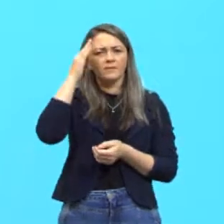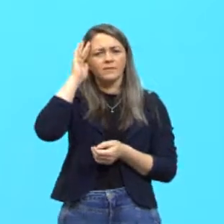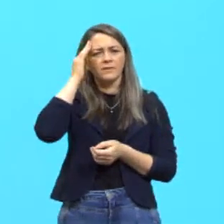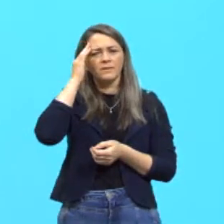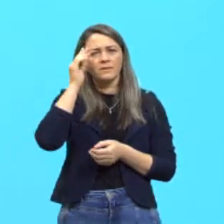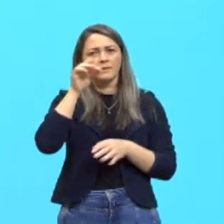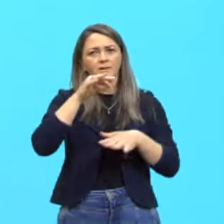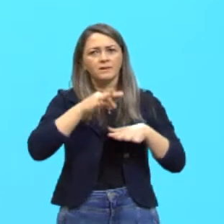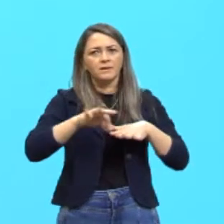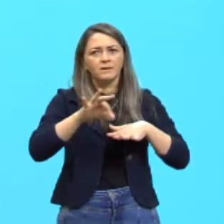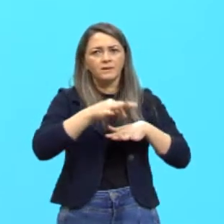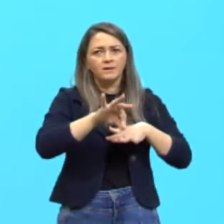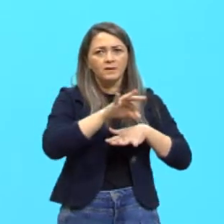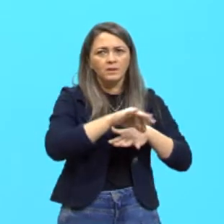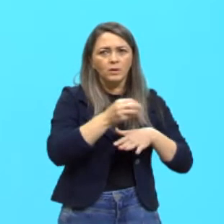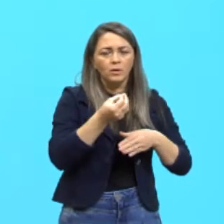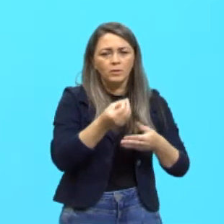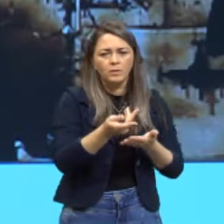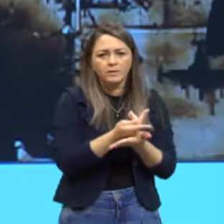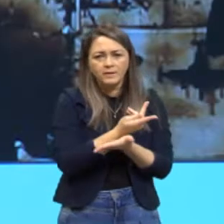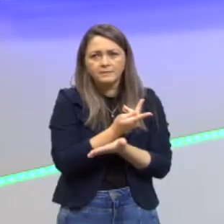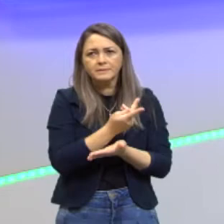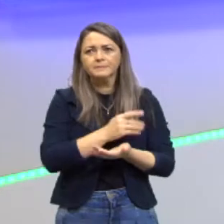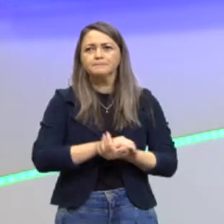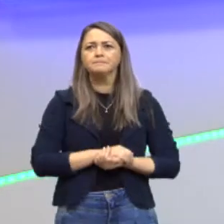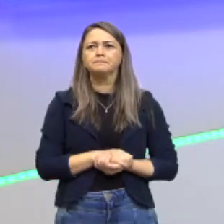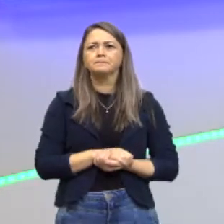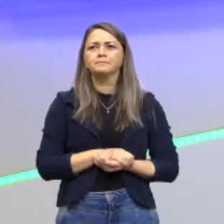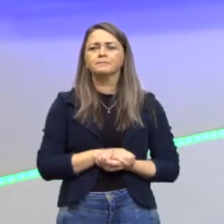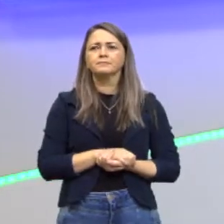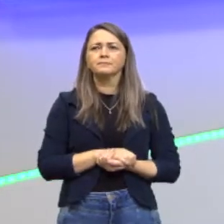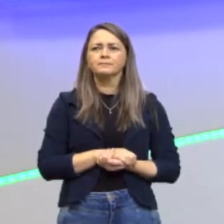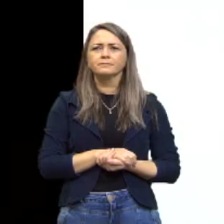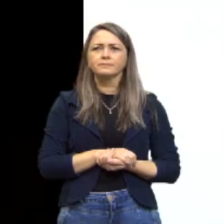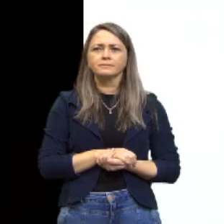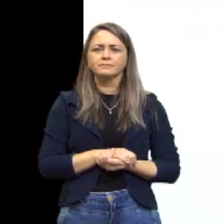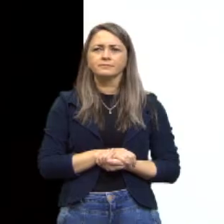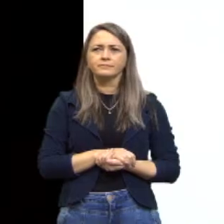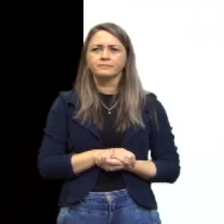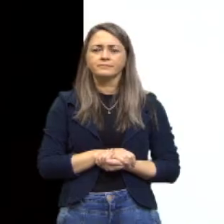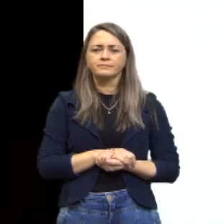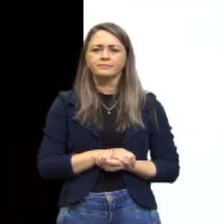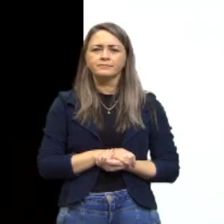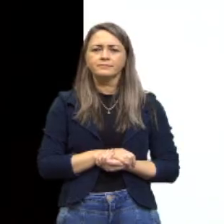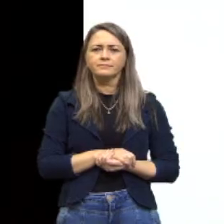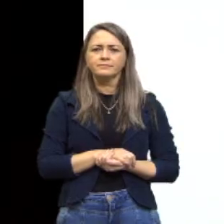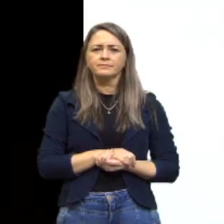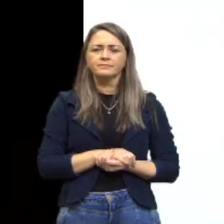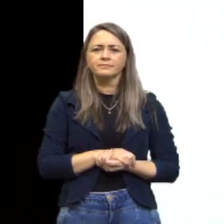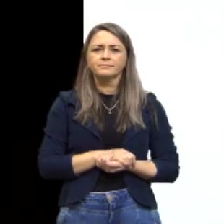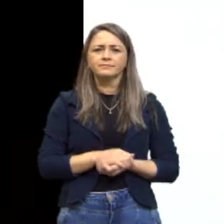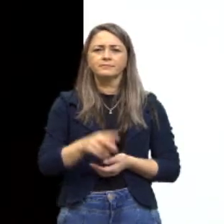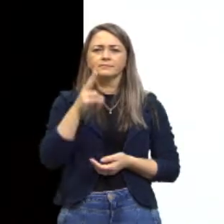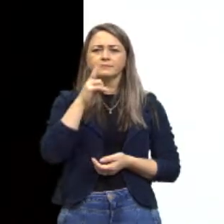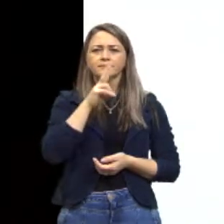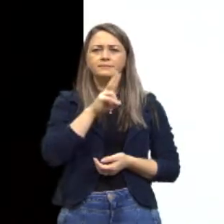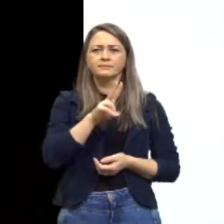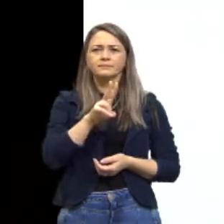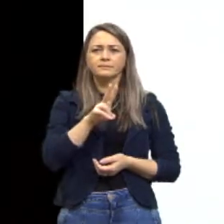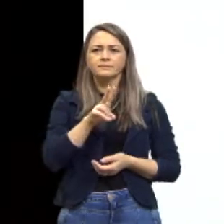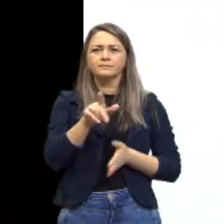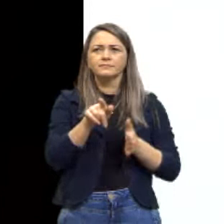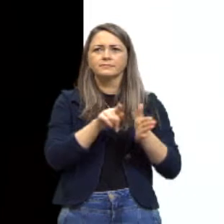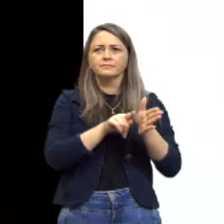detalhes como ele acontece. Aí nós vamos entrar, então, nas nossas